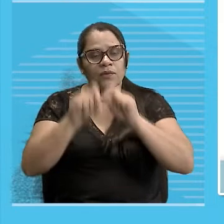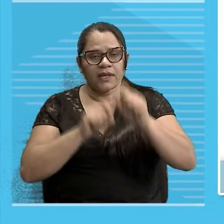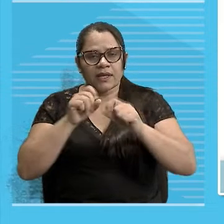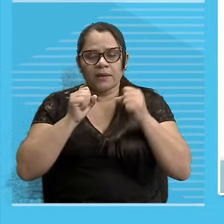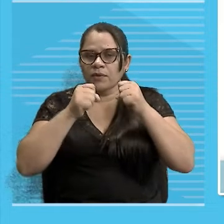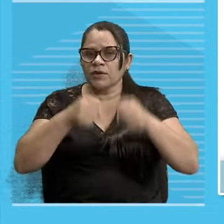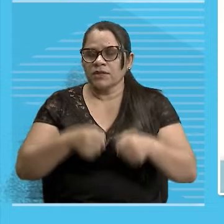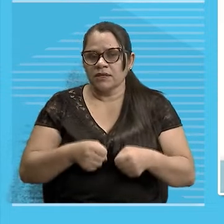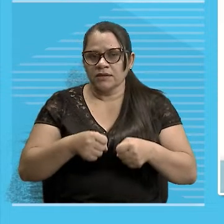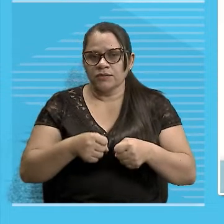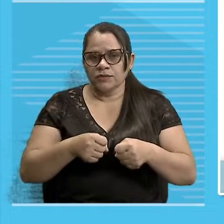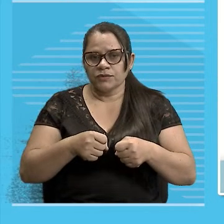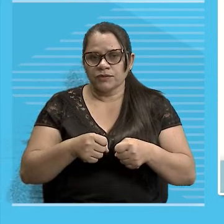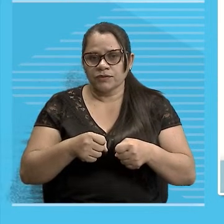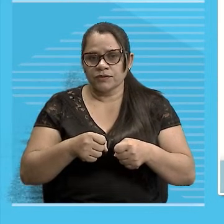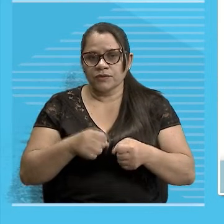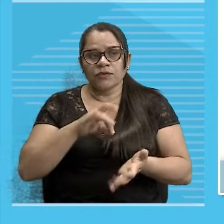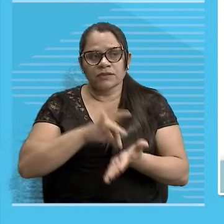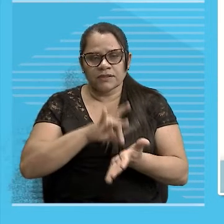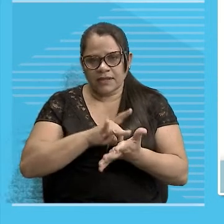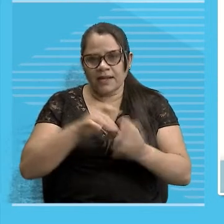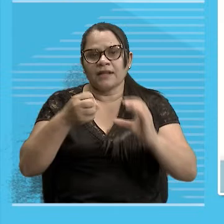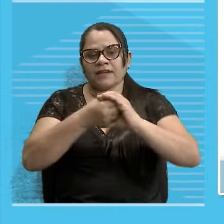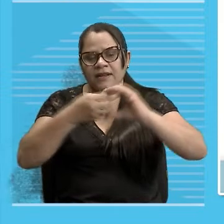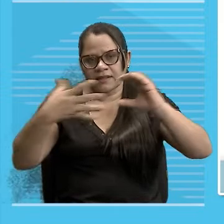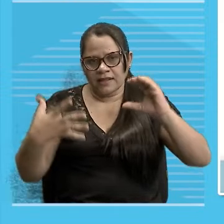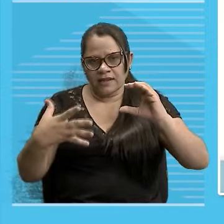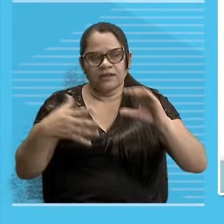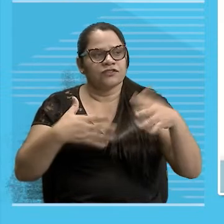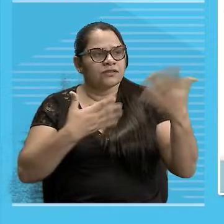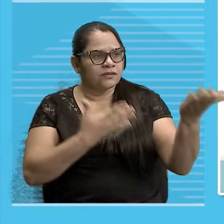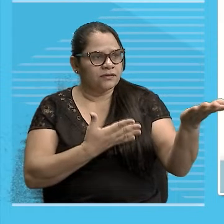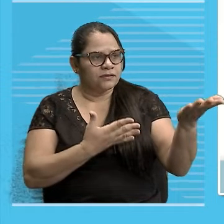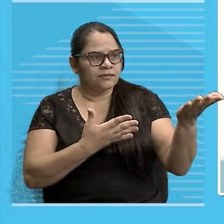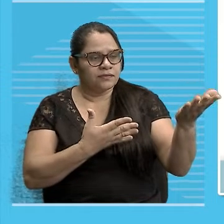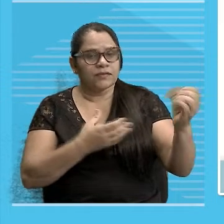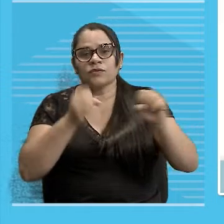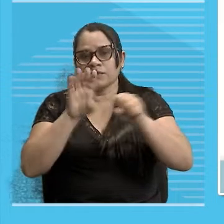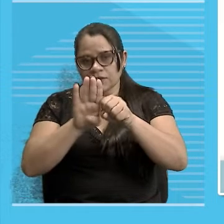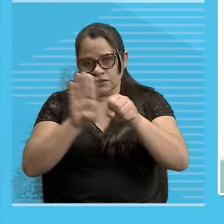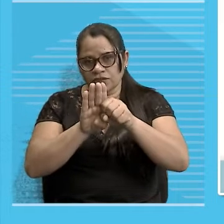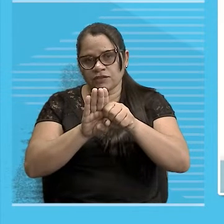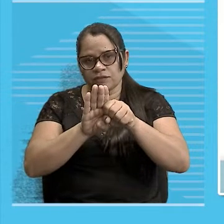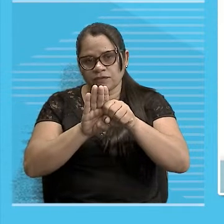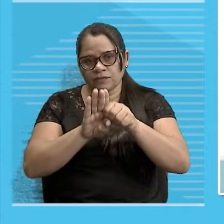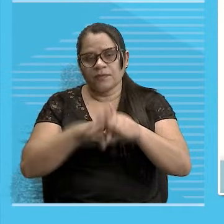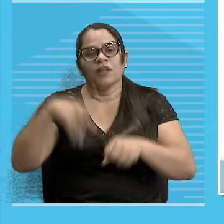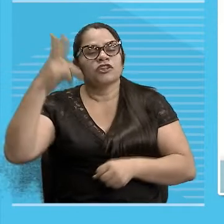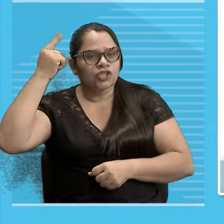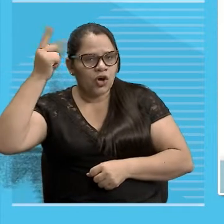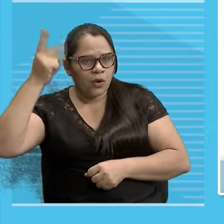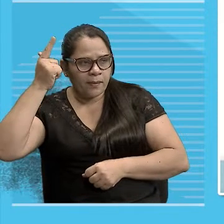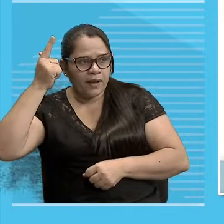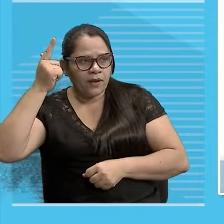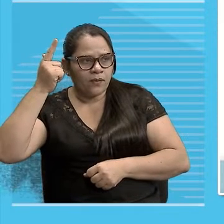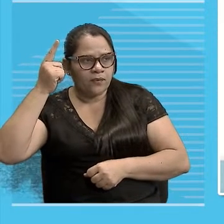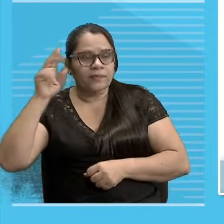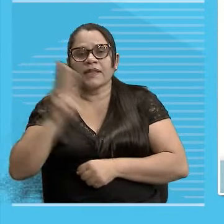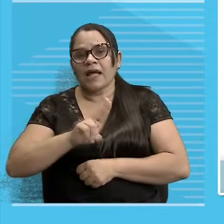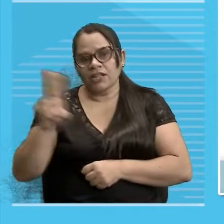considerar Quanto a esses critérios Comum É um substantivo que designa os seres De uma maneira mais